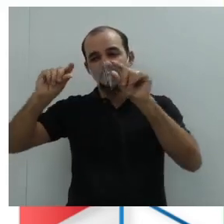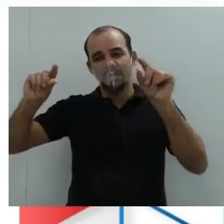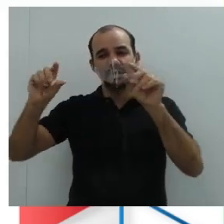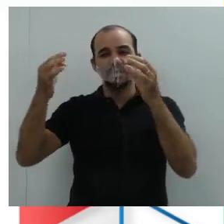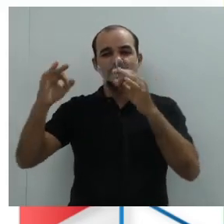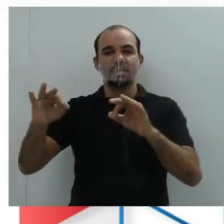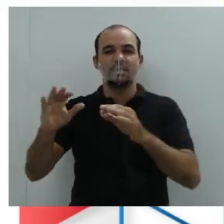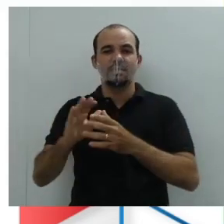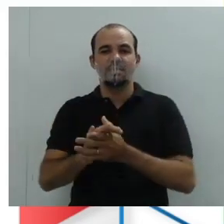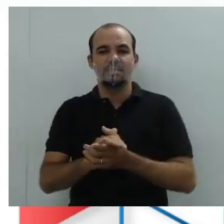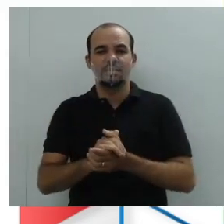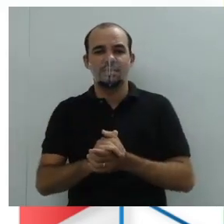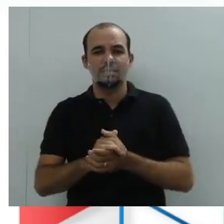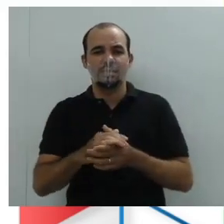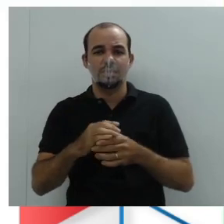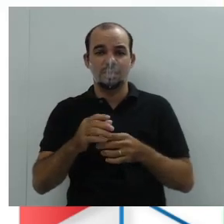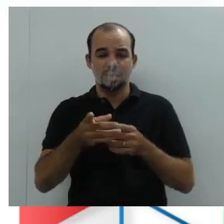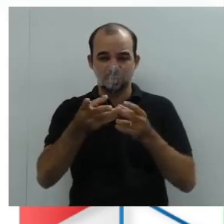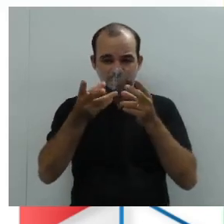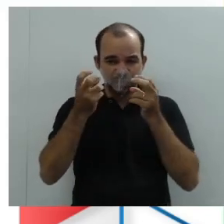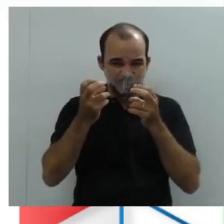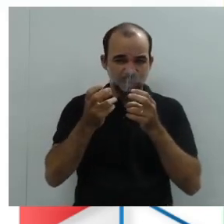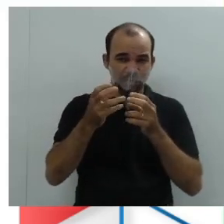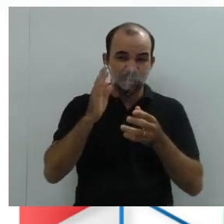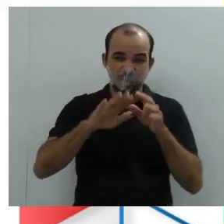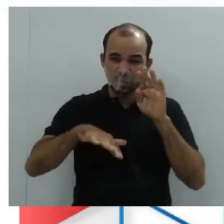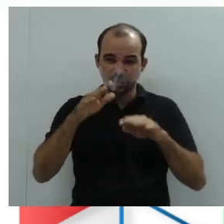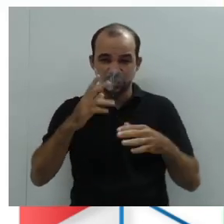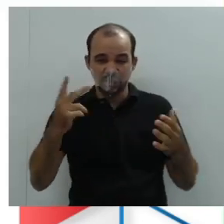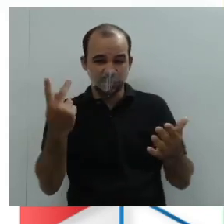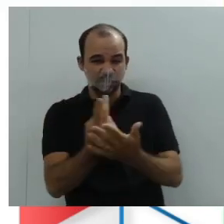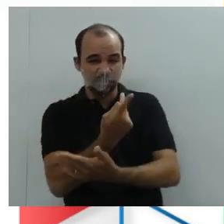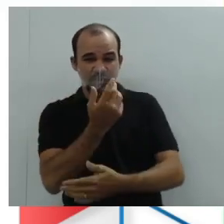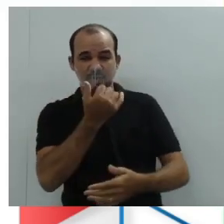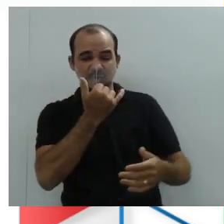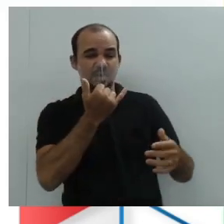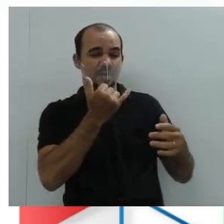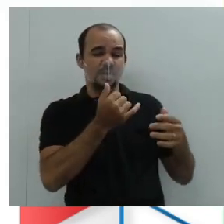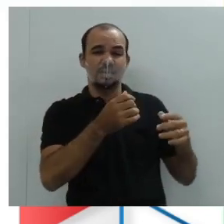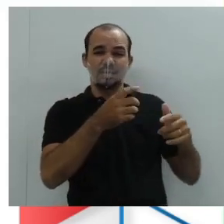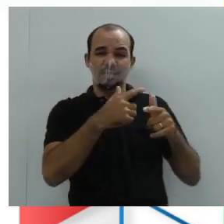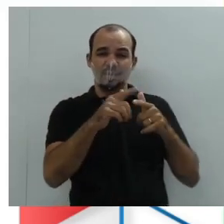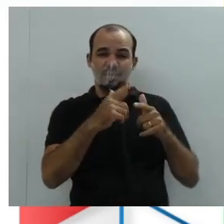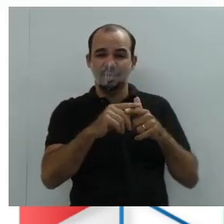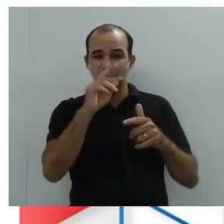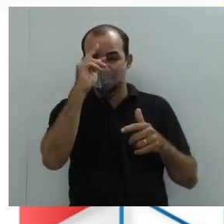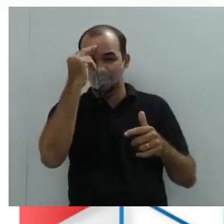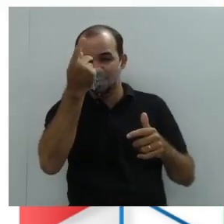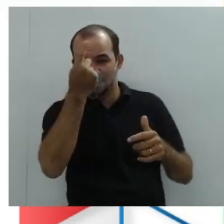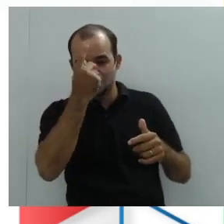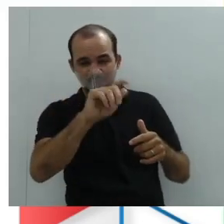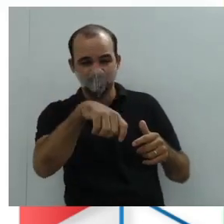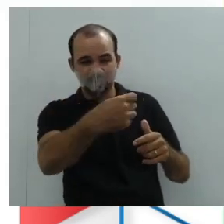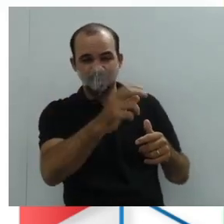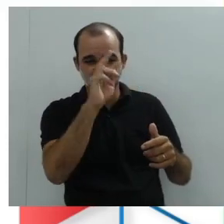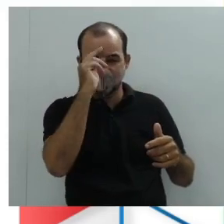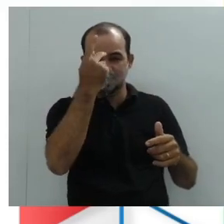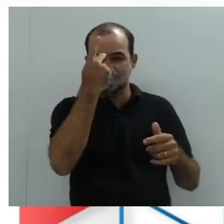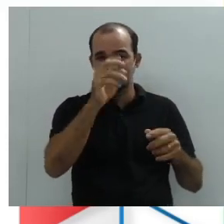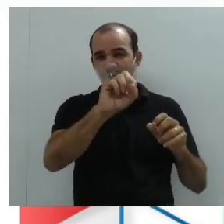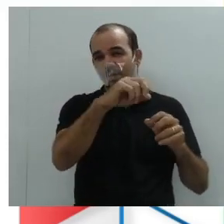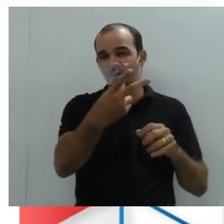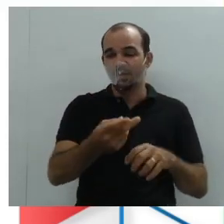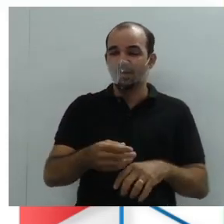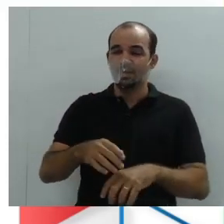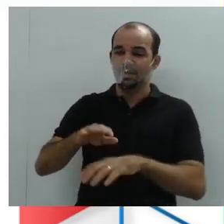desencadeando por ter se expressado mal? Por ter falado de uma maneira incorreta? Ter usado uma ironia em um momento que não